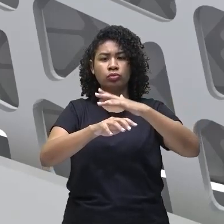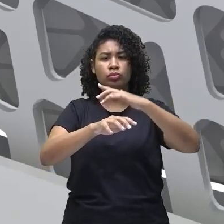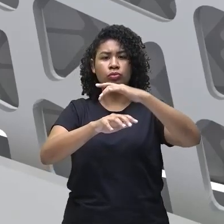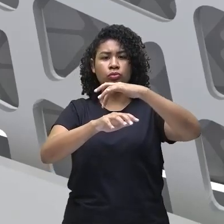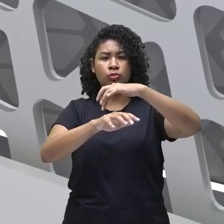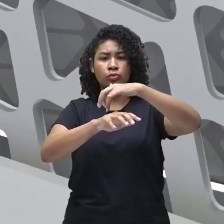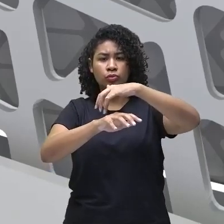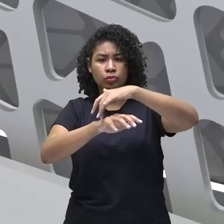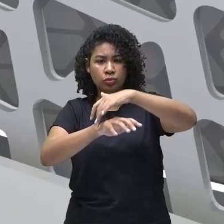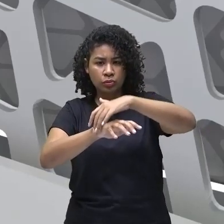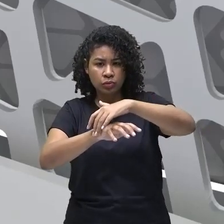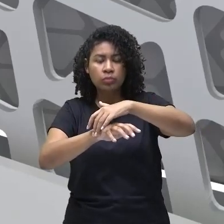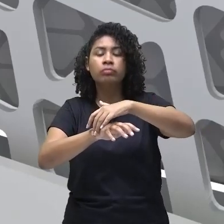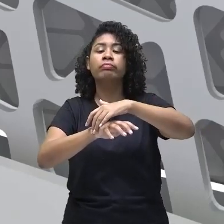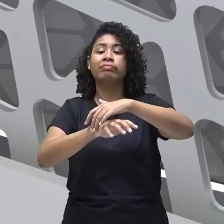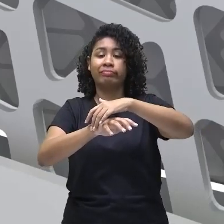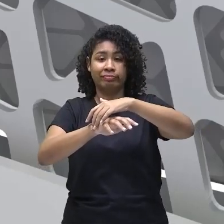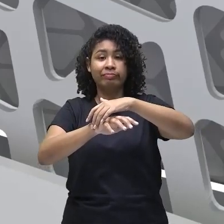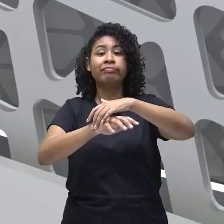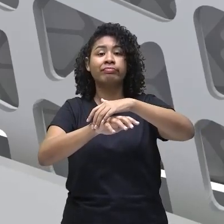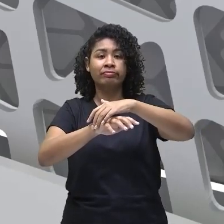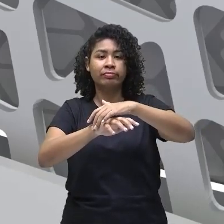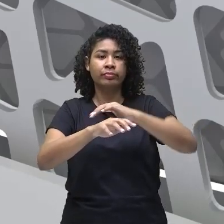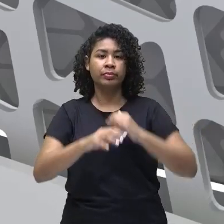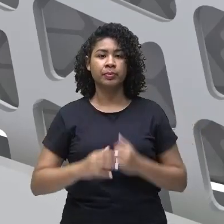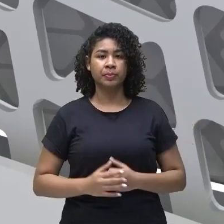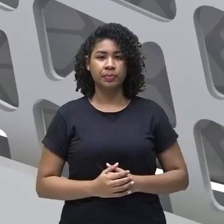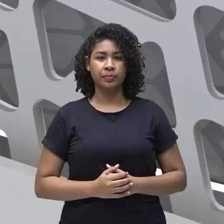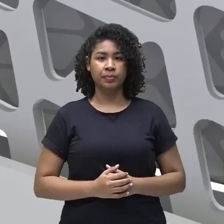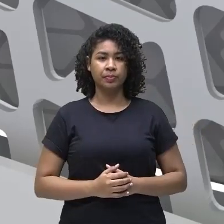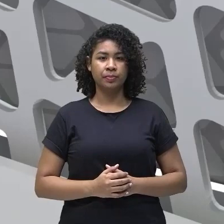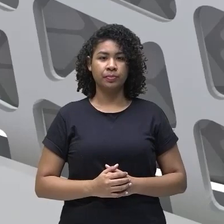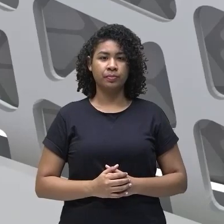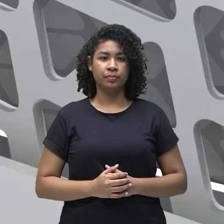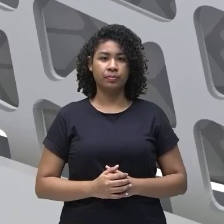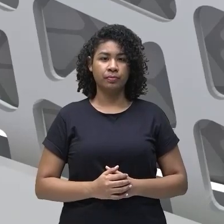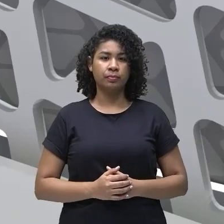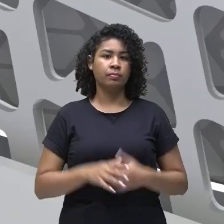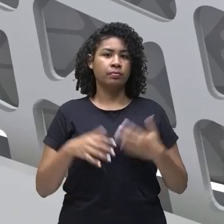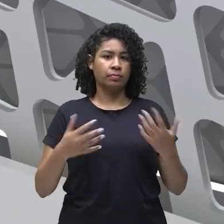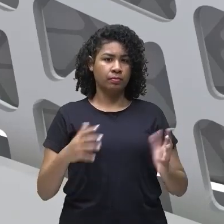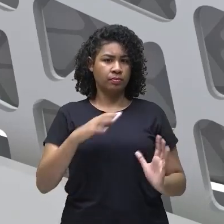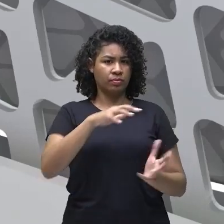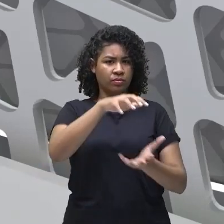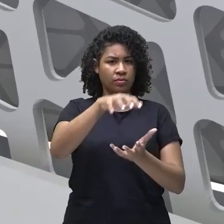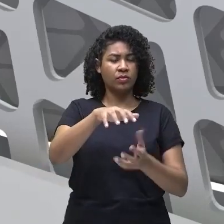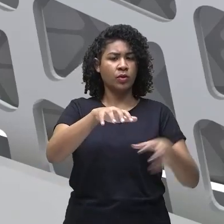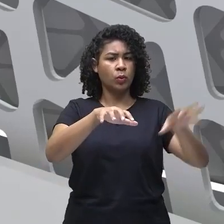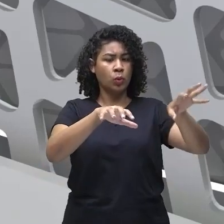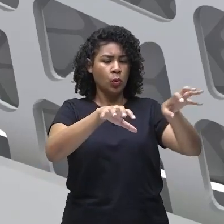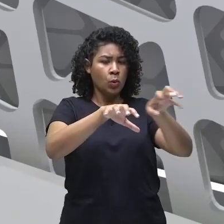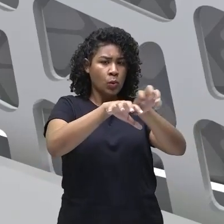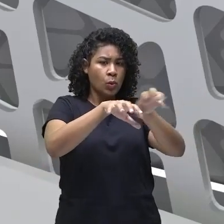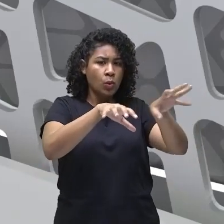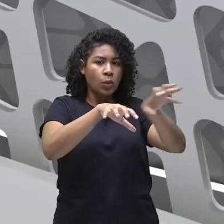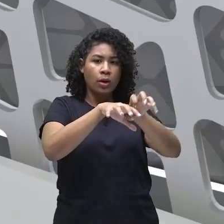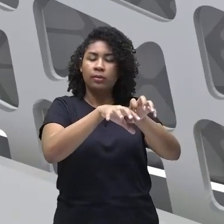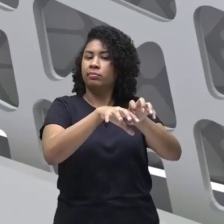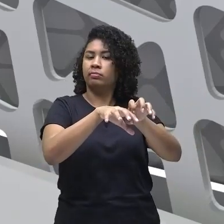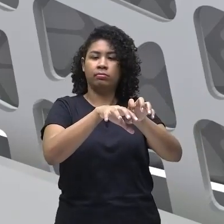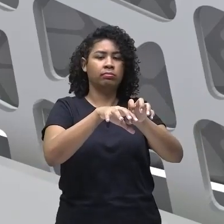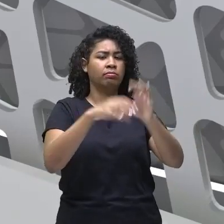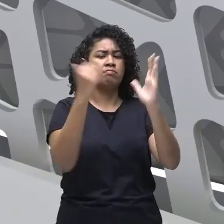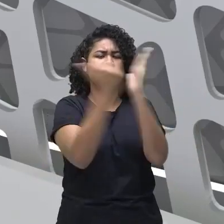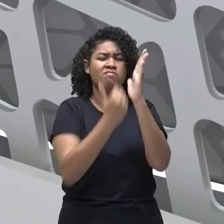todo em vez da terra absorver o que ela precisa ela vai absorver muito mais então esse calor